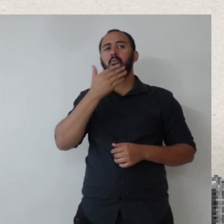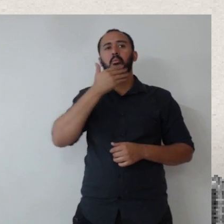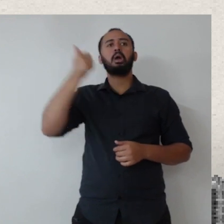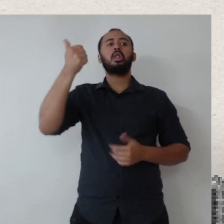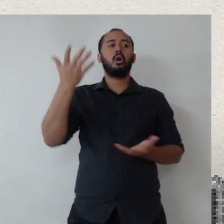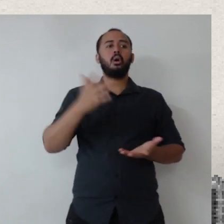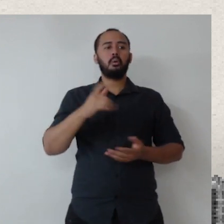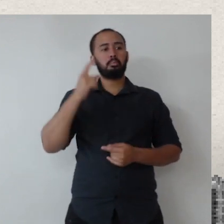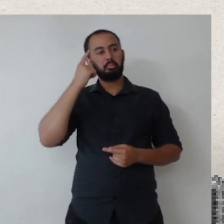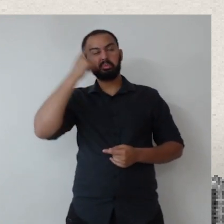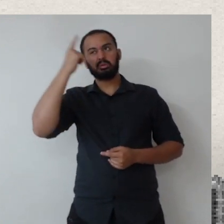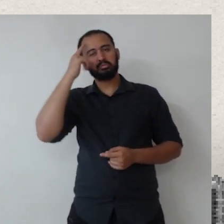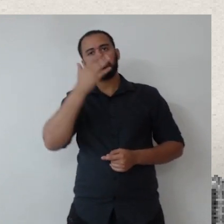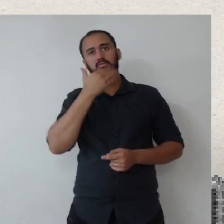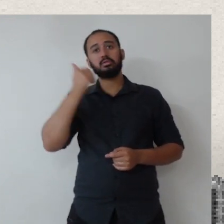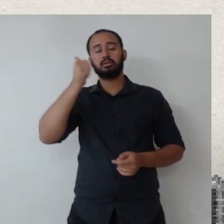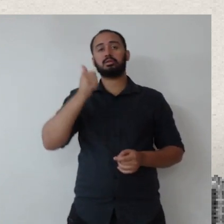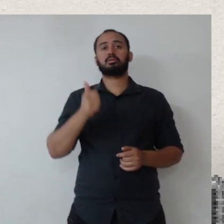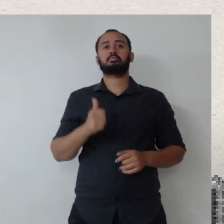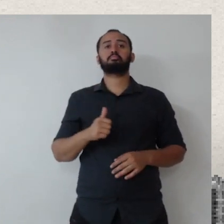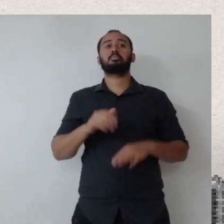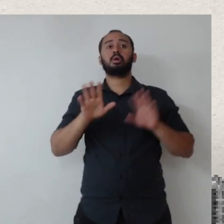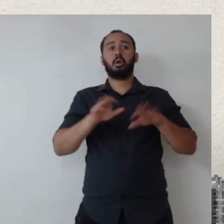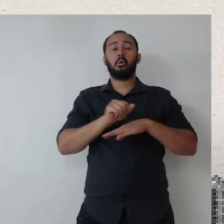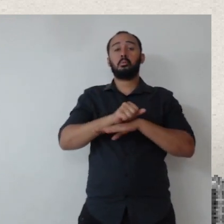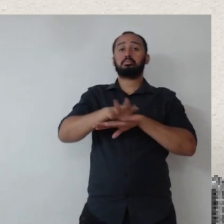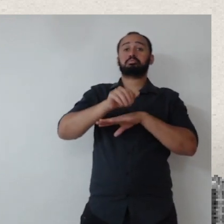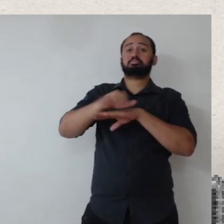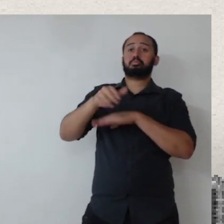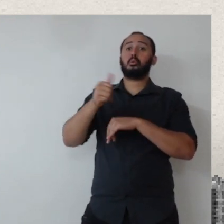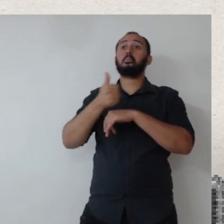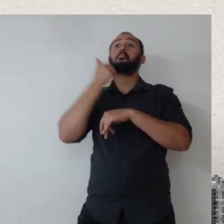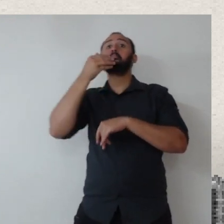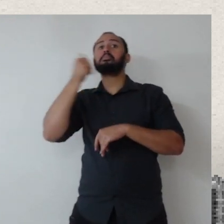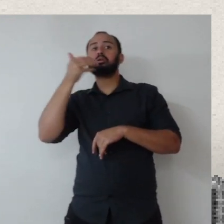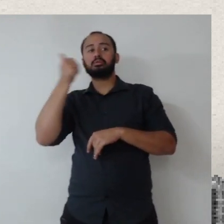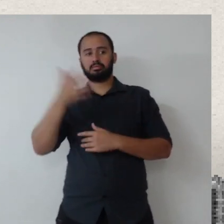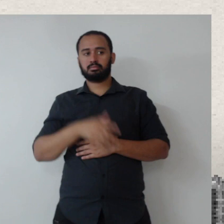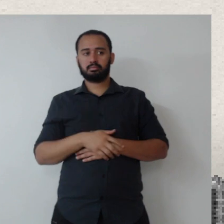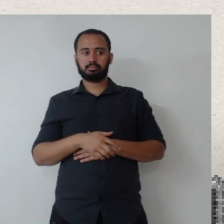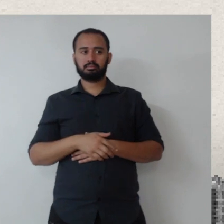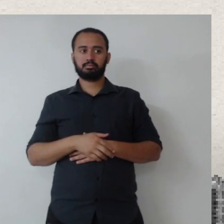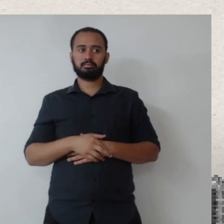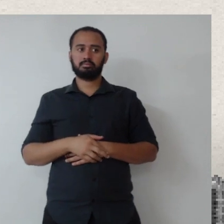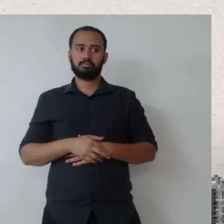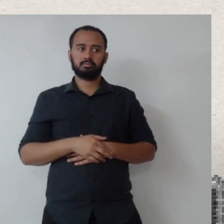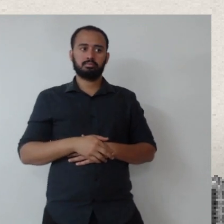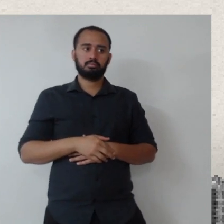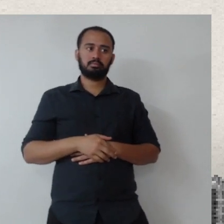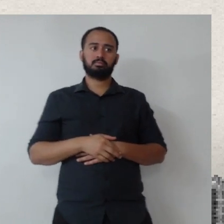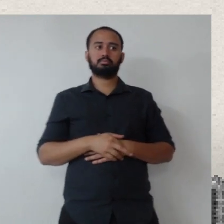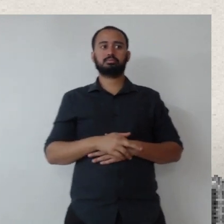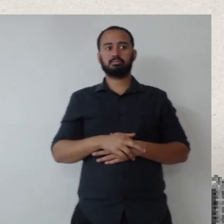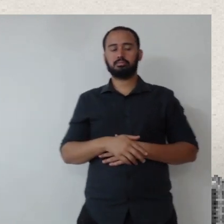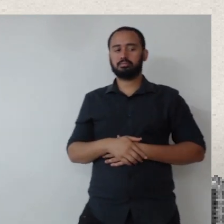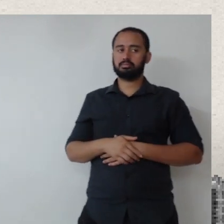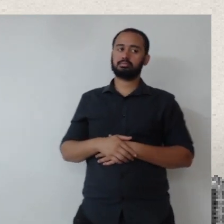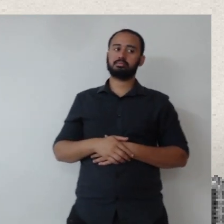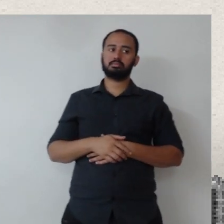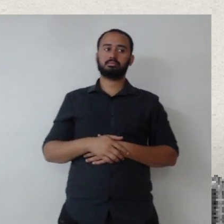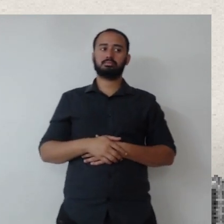porque, né, tem que ser, tem que contagiar um pouco, né? Antes de passar a palavra é mais comportamental,